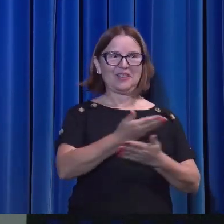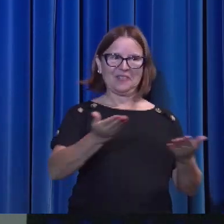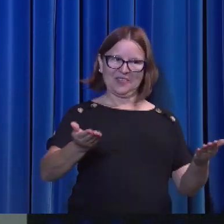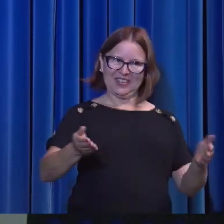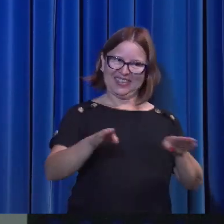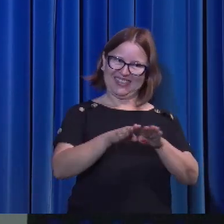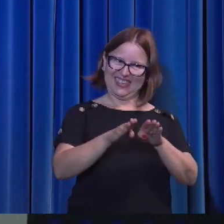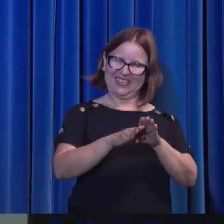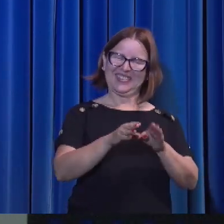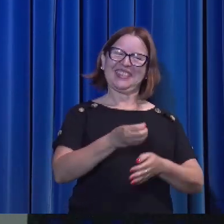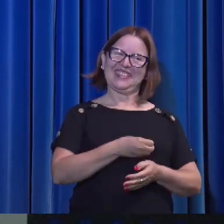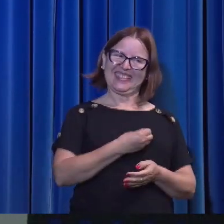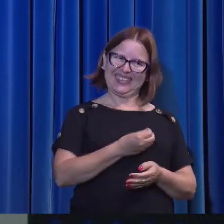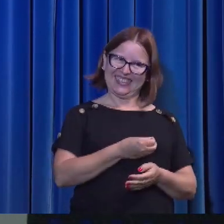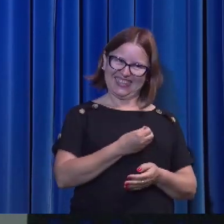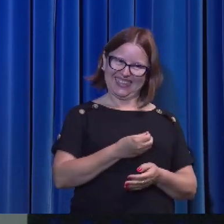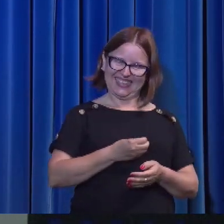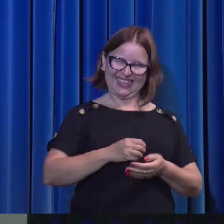vereis.